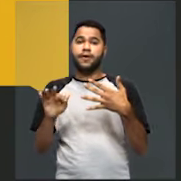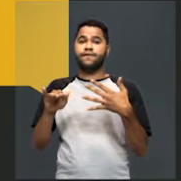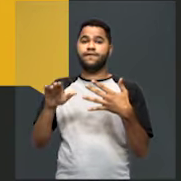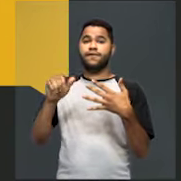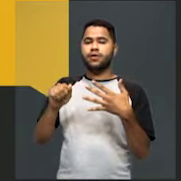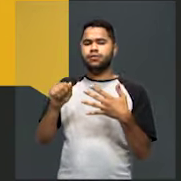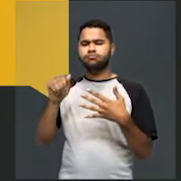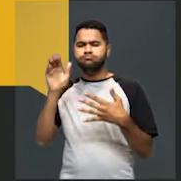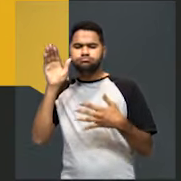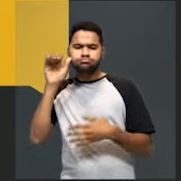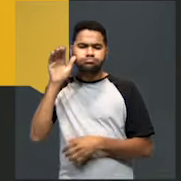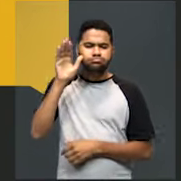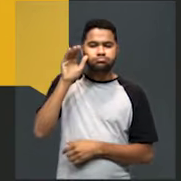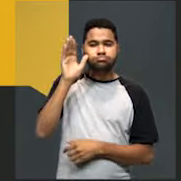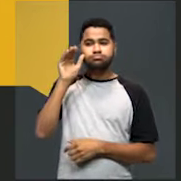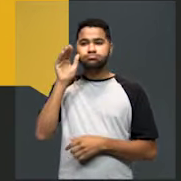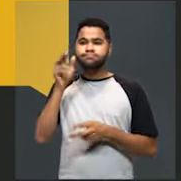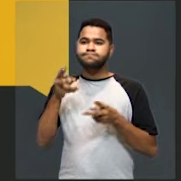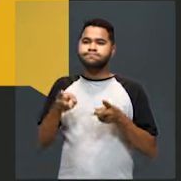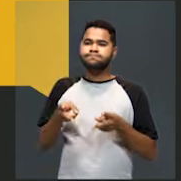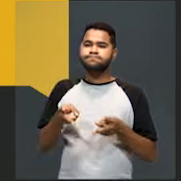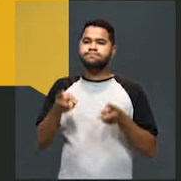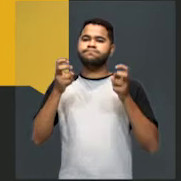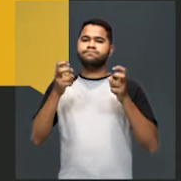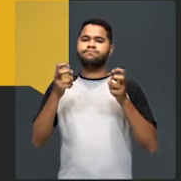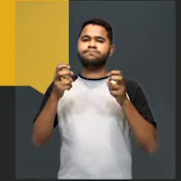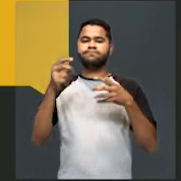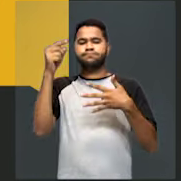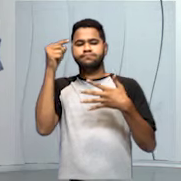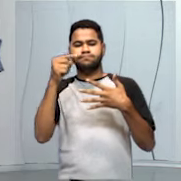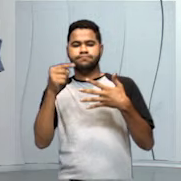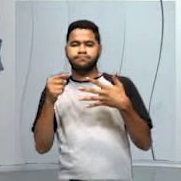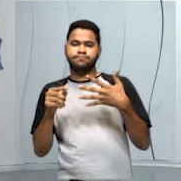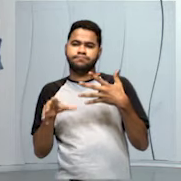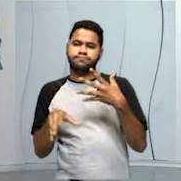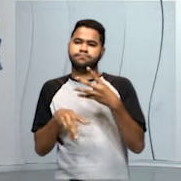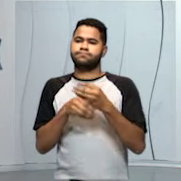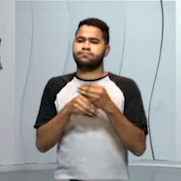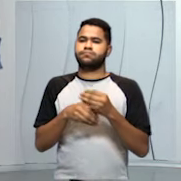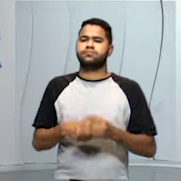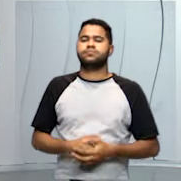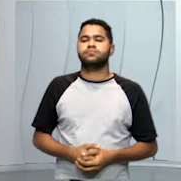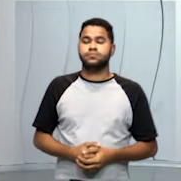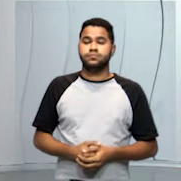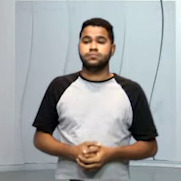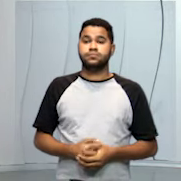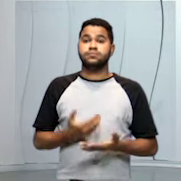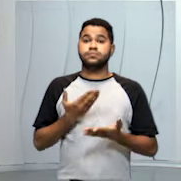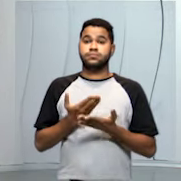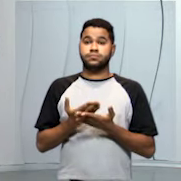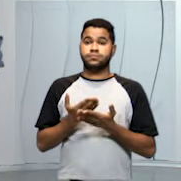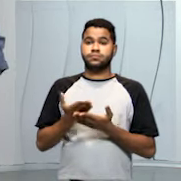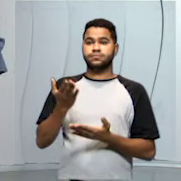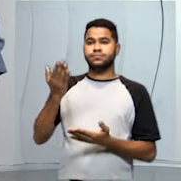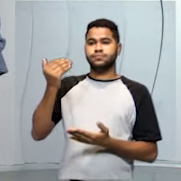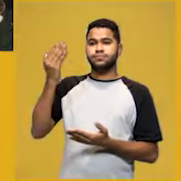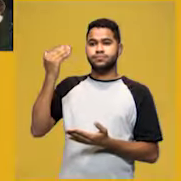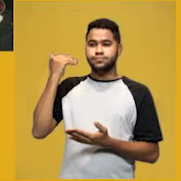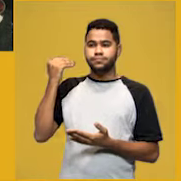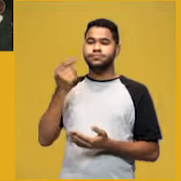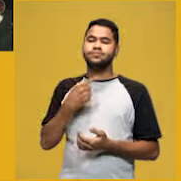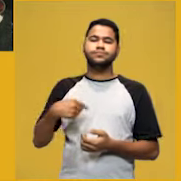observáveis, reconhecendo sua composição. Na aula passada,